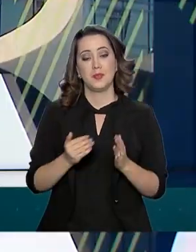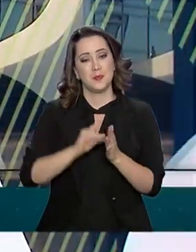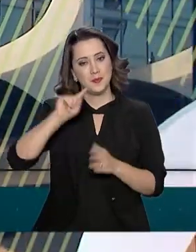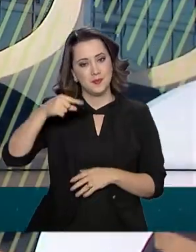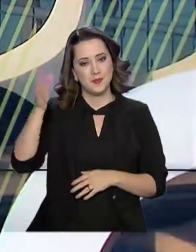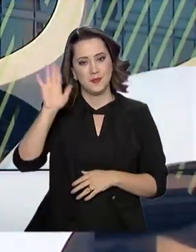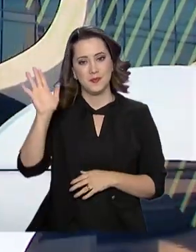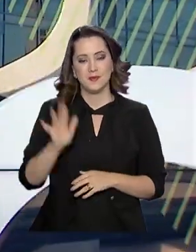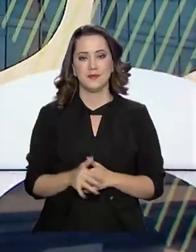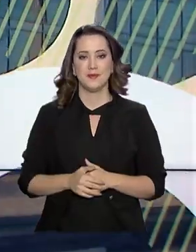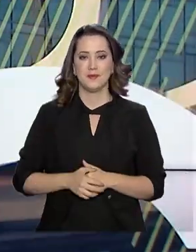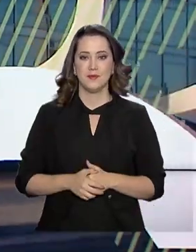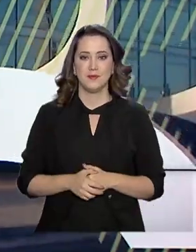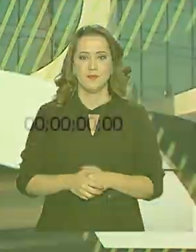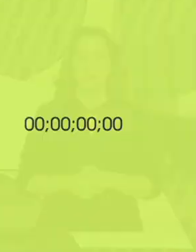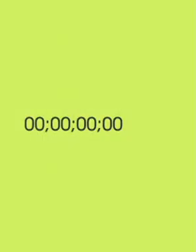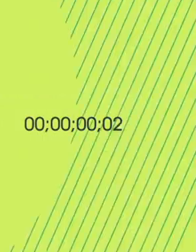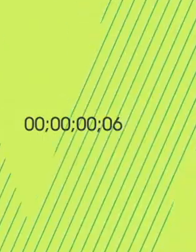Até a próxima edição.